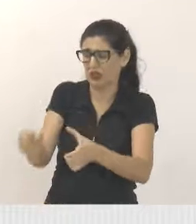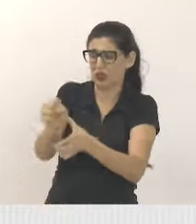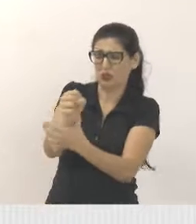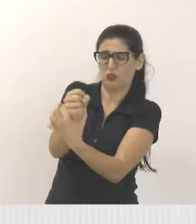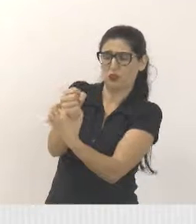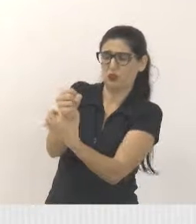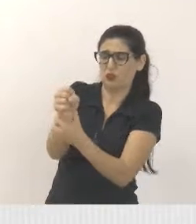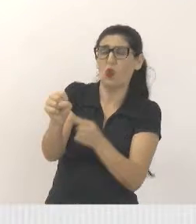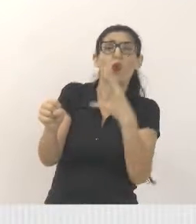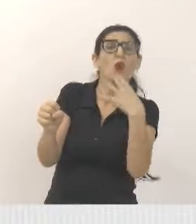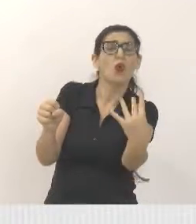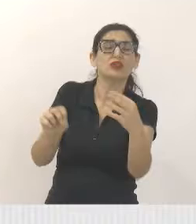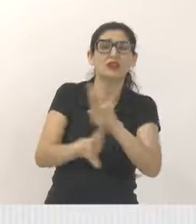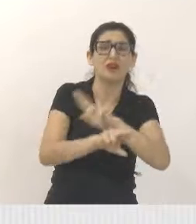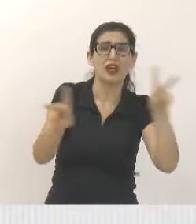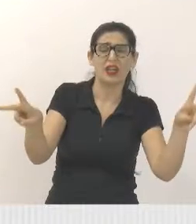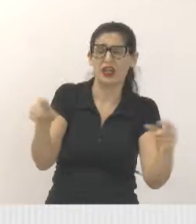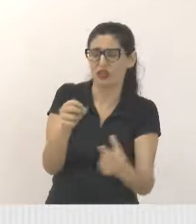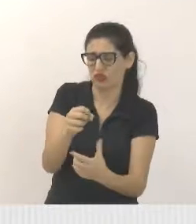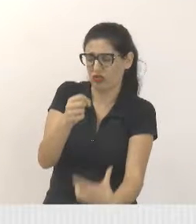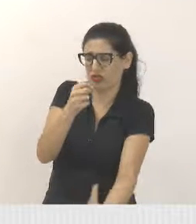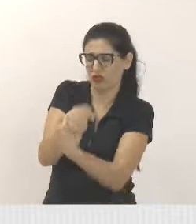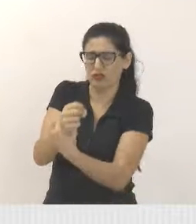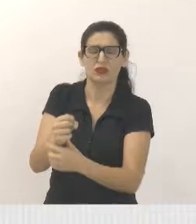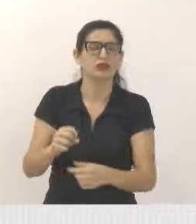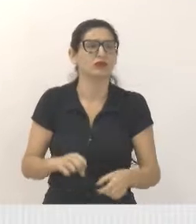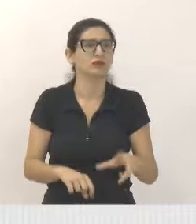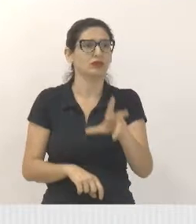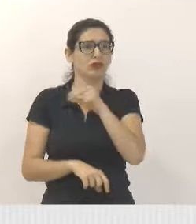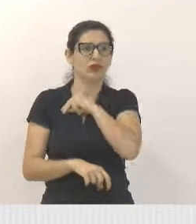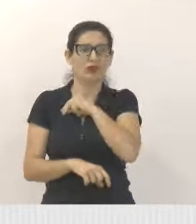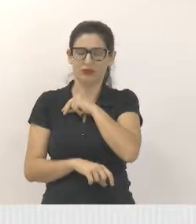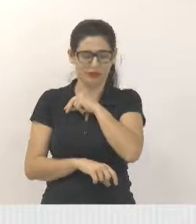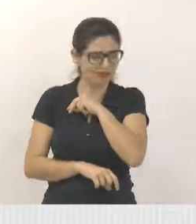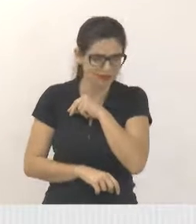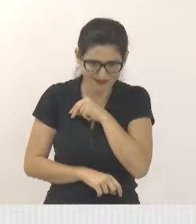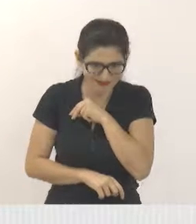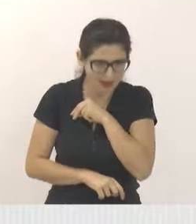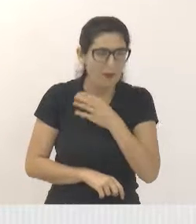notifiquei a saúde, mandei a saúde esclarecimentos.